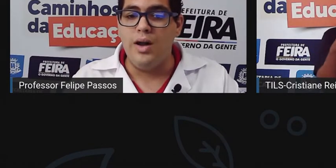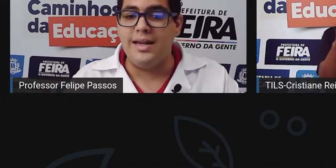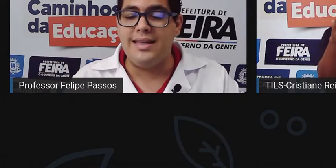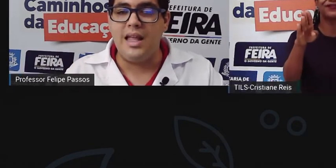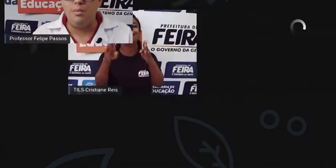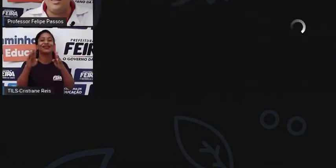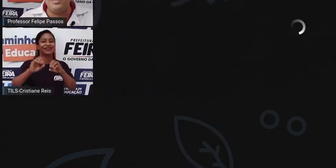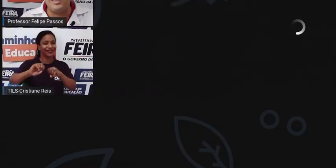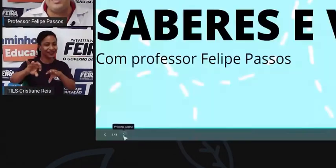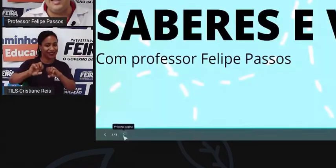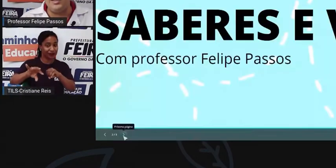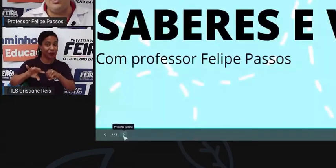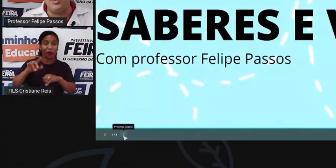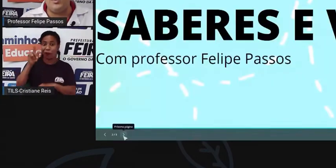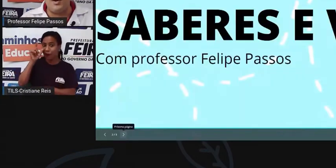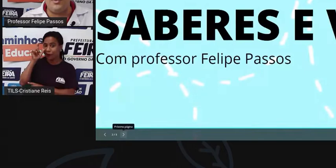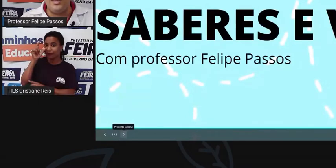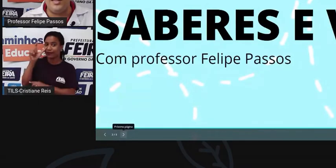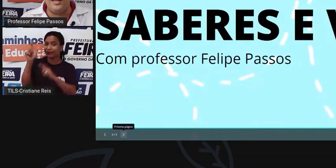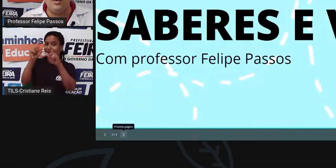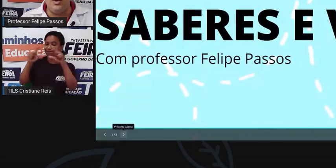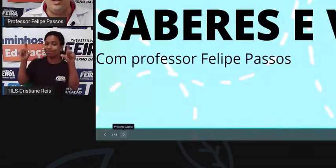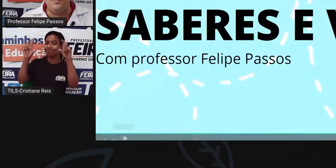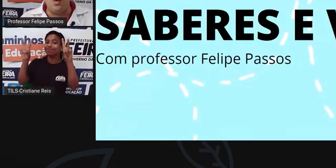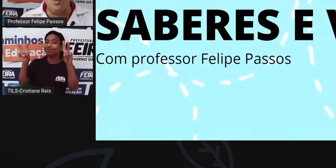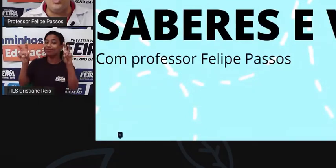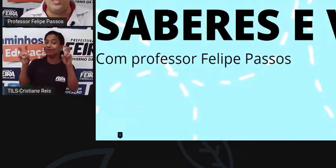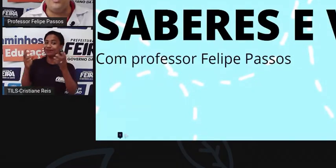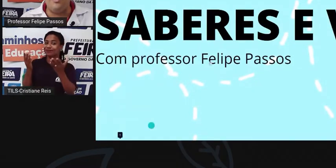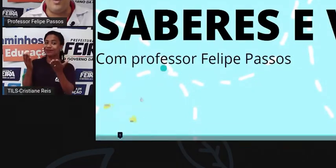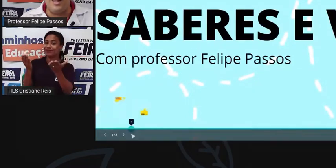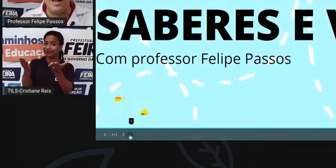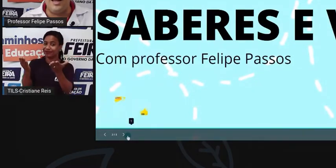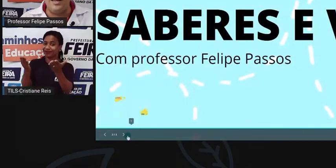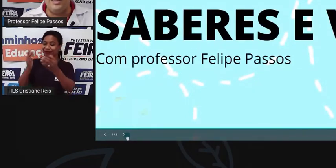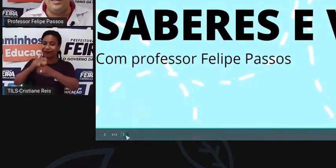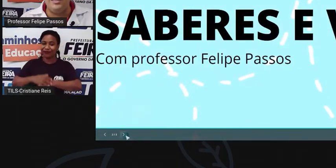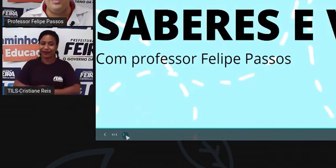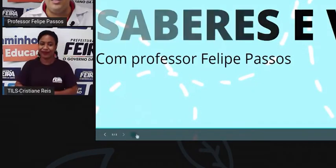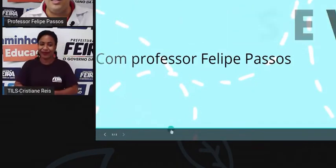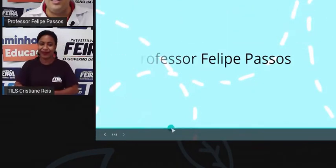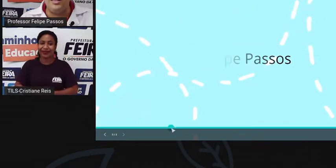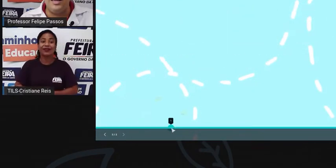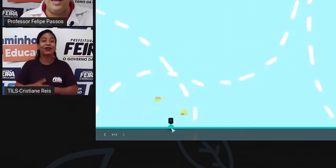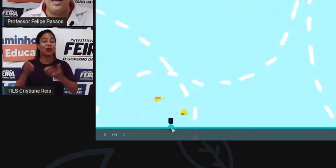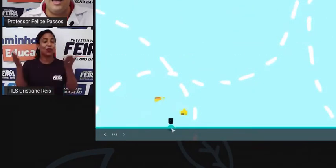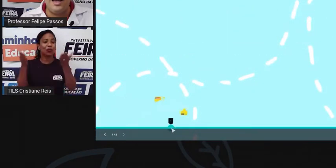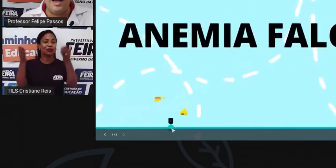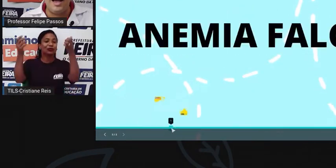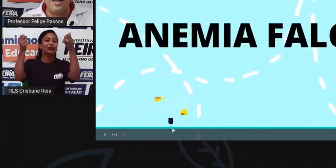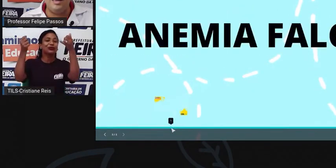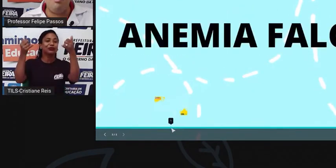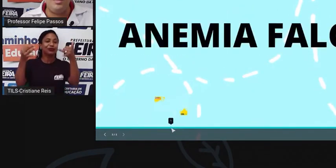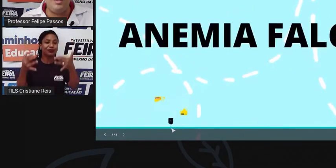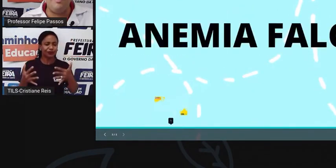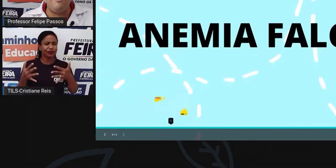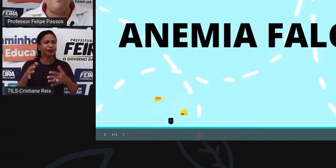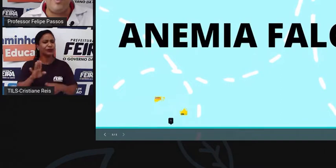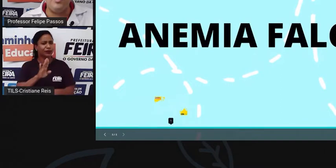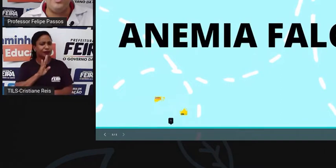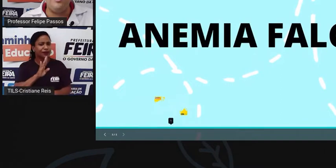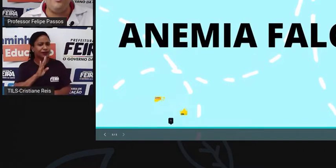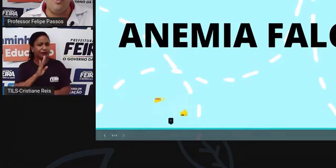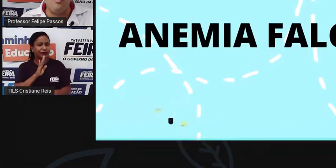Olha que tema interessante que eu trouxe para vocês aqui hoje. Hoje a gente vai falar de anemia